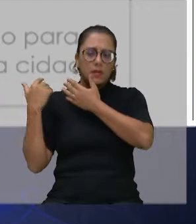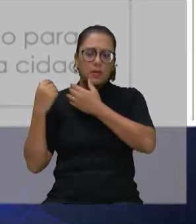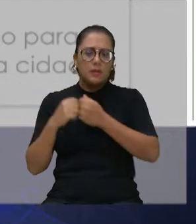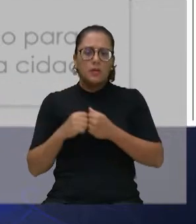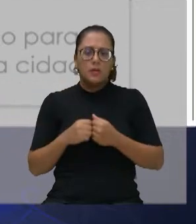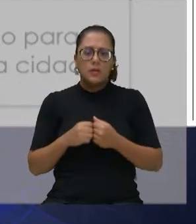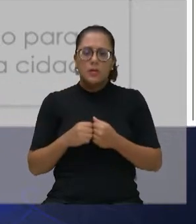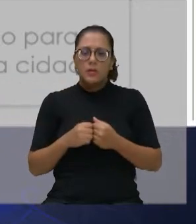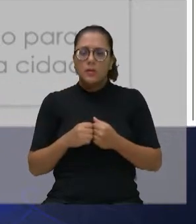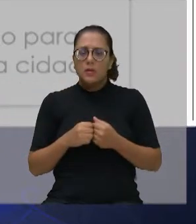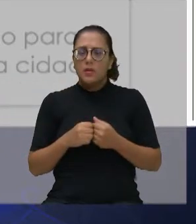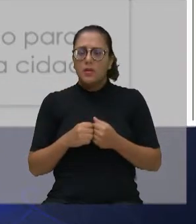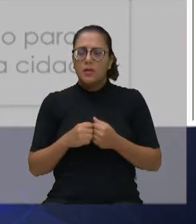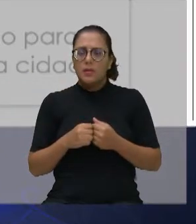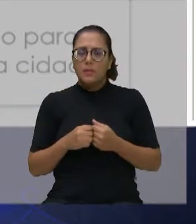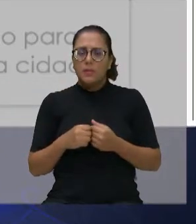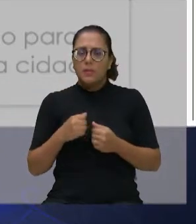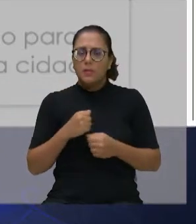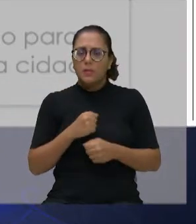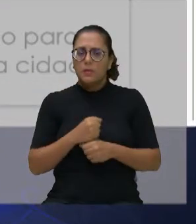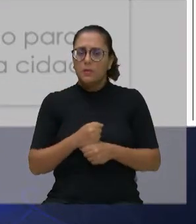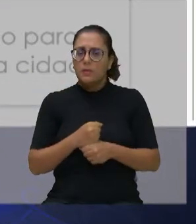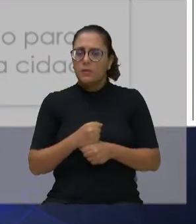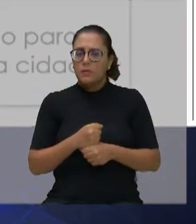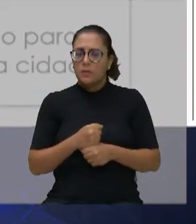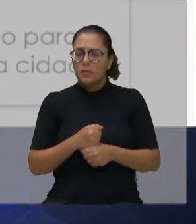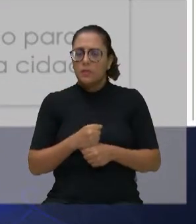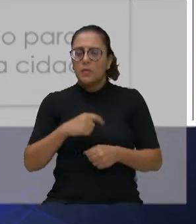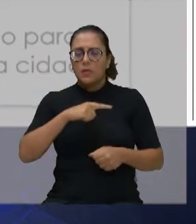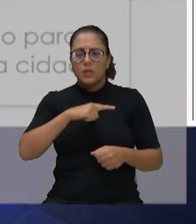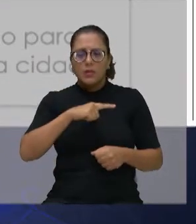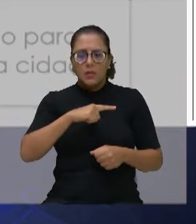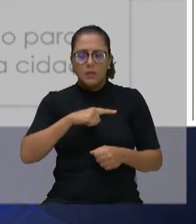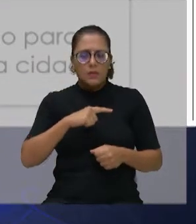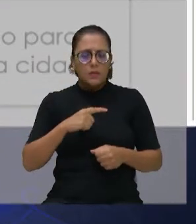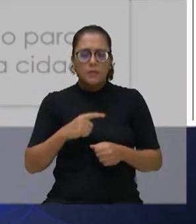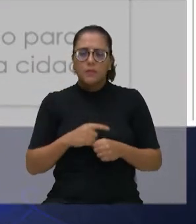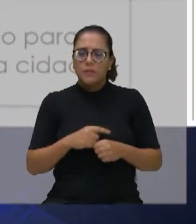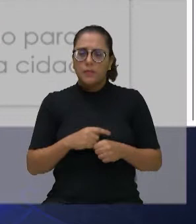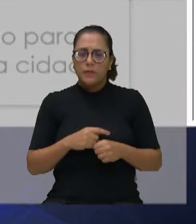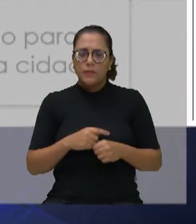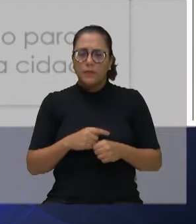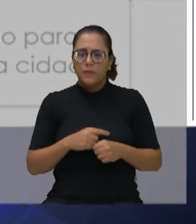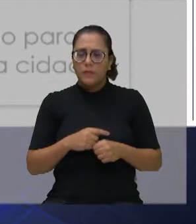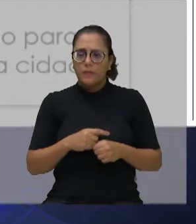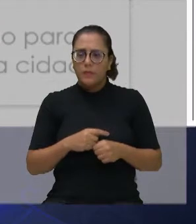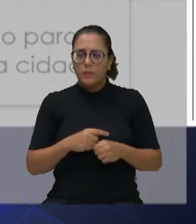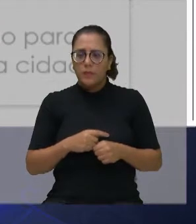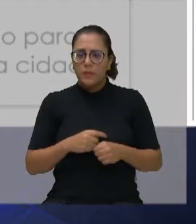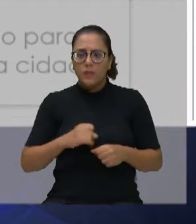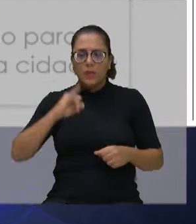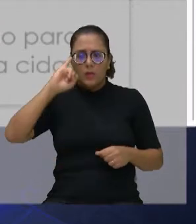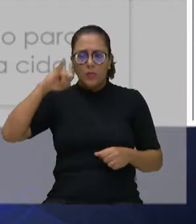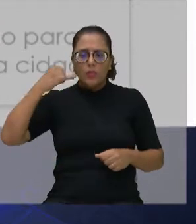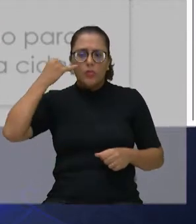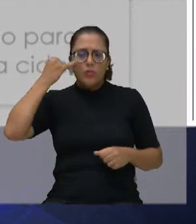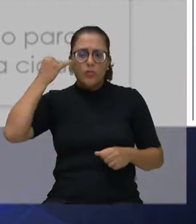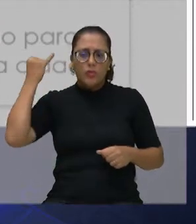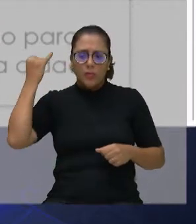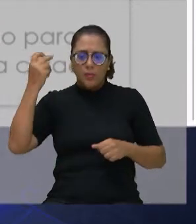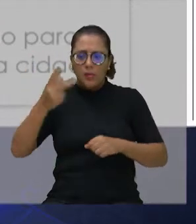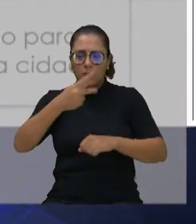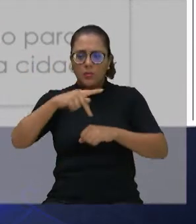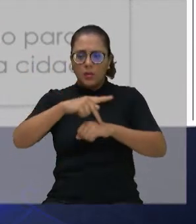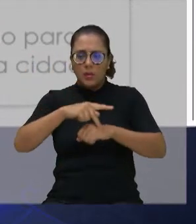teve duas delegações para o Japão. Eu não vou saber aqui as datas, mas só para nos anais dessa casa estar